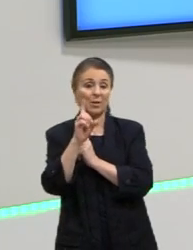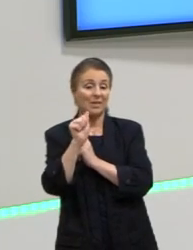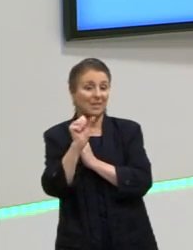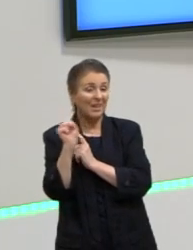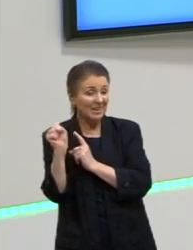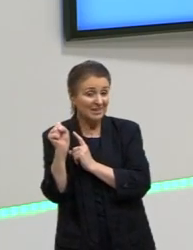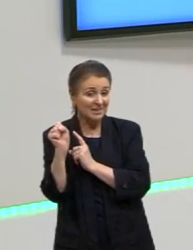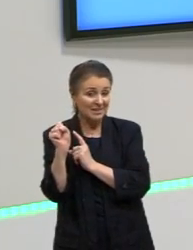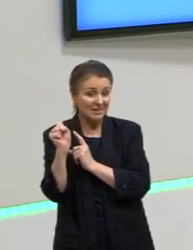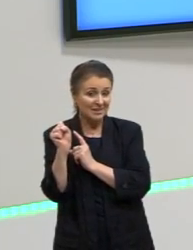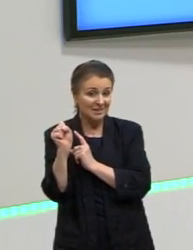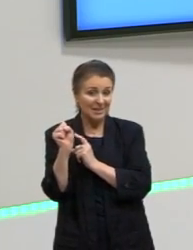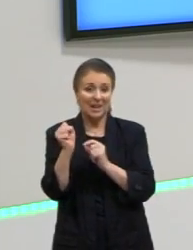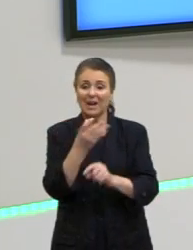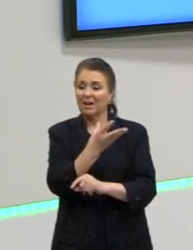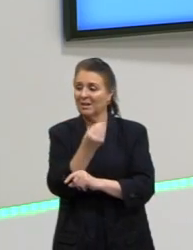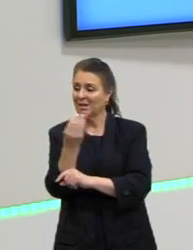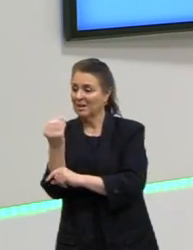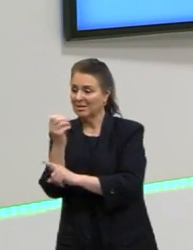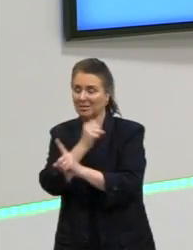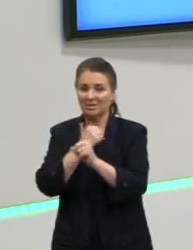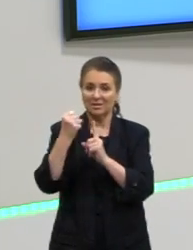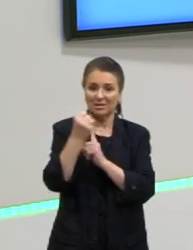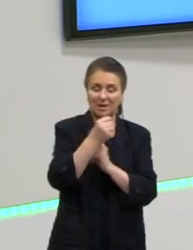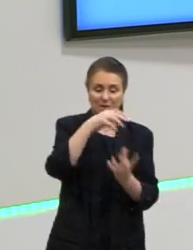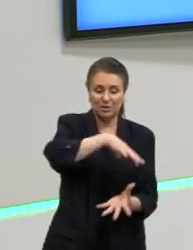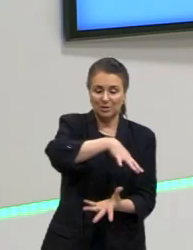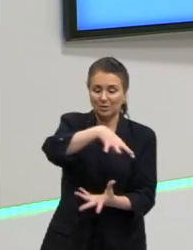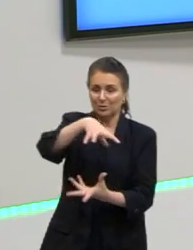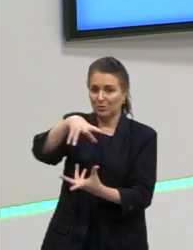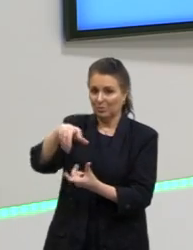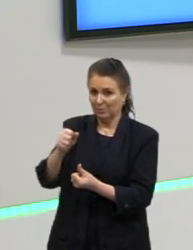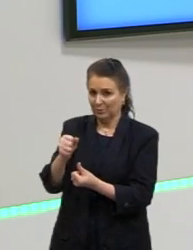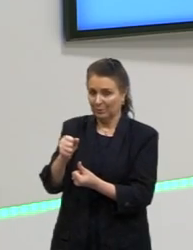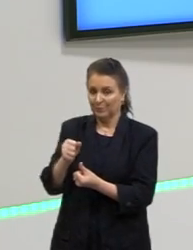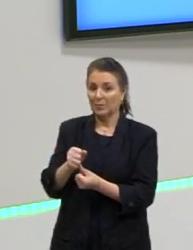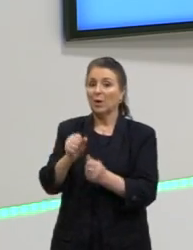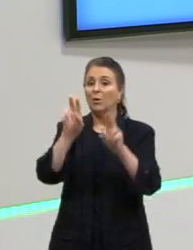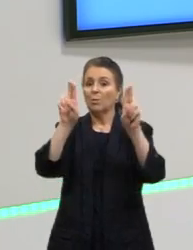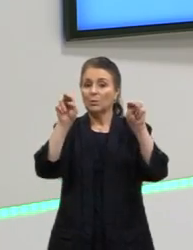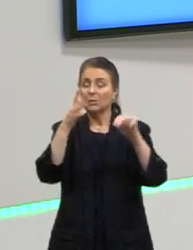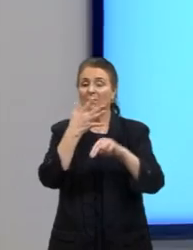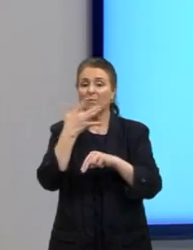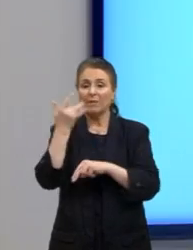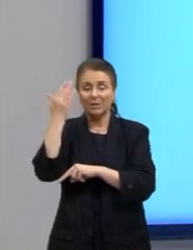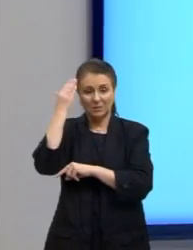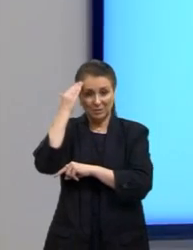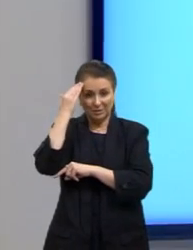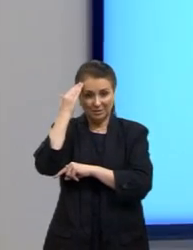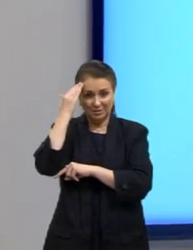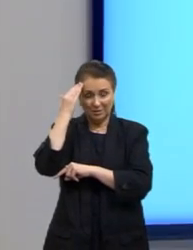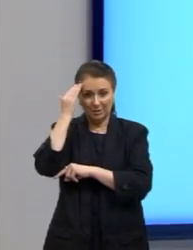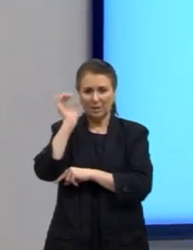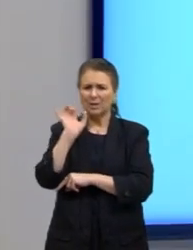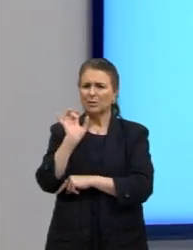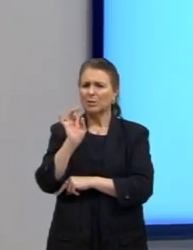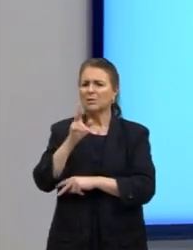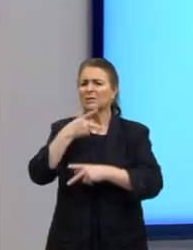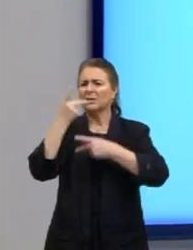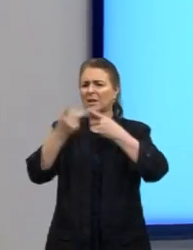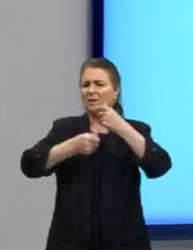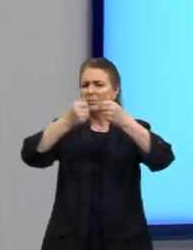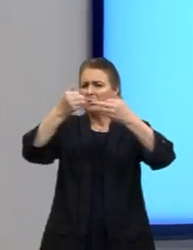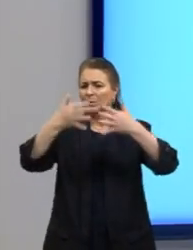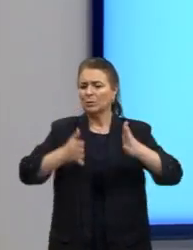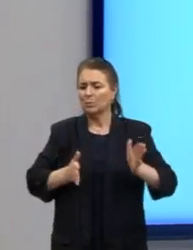mundo então por isso que eu peguei esse assunto aqui que fica fácil para a gente entender não só se a gente está falando do acesso ao